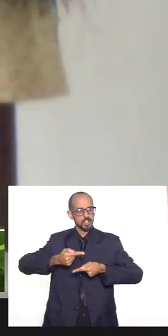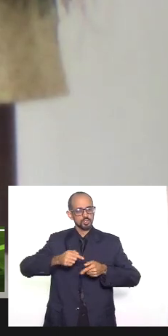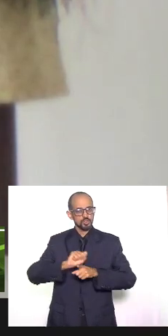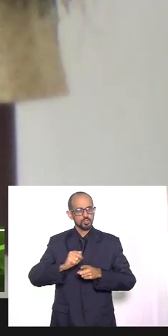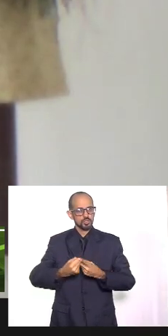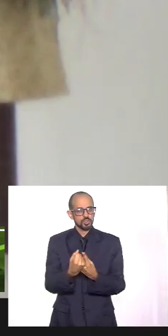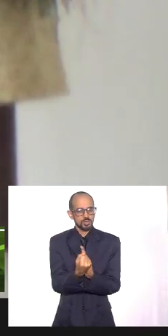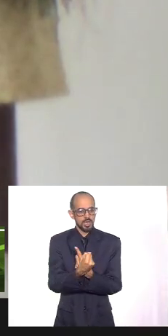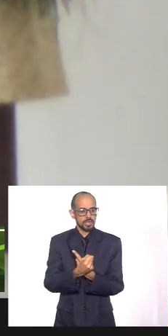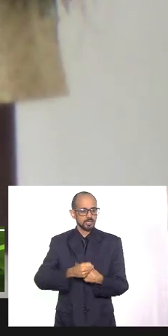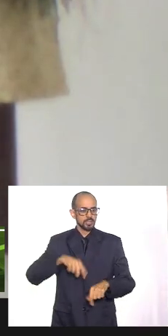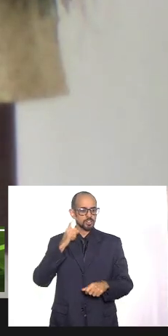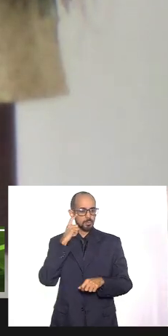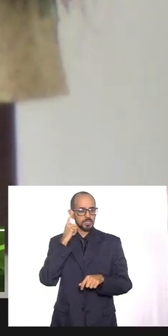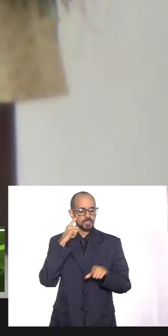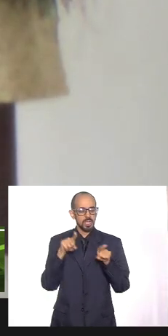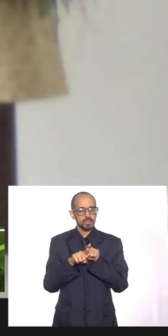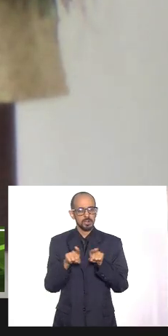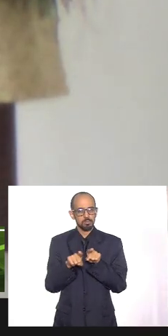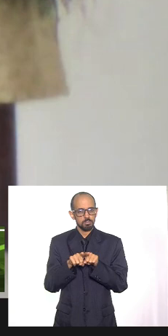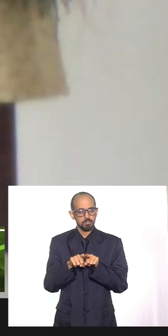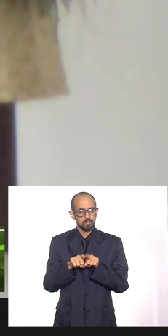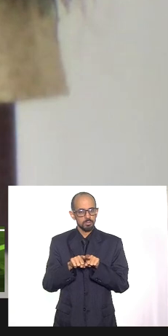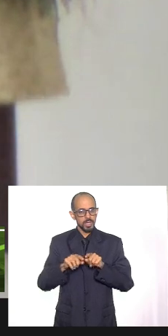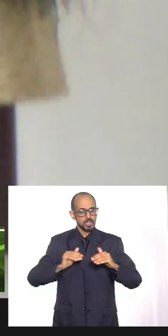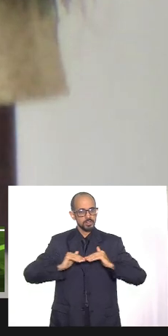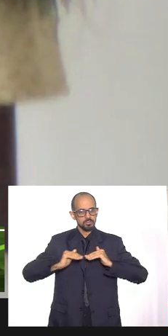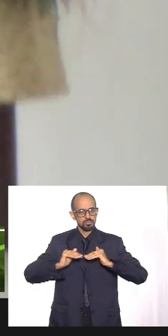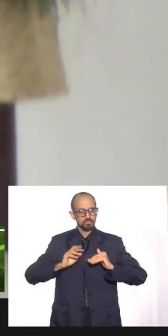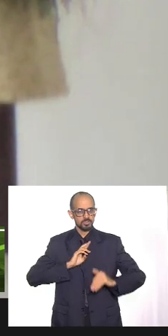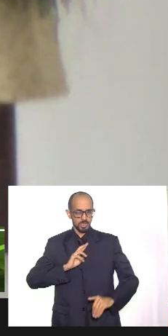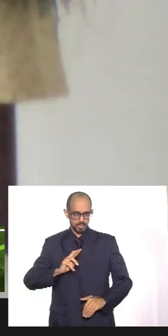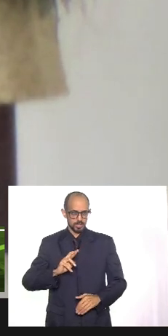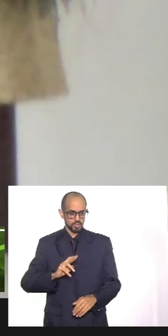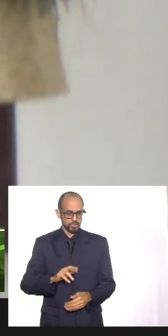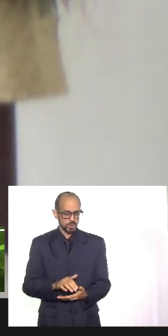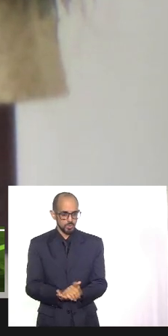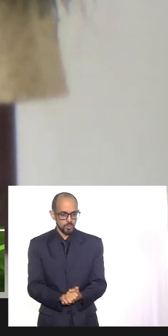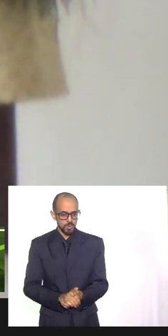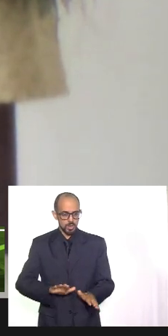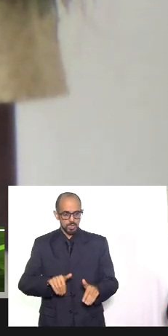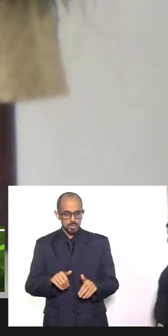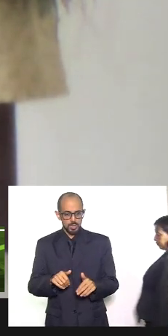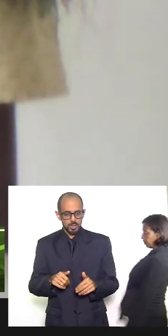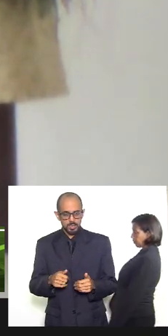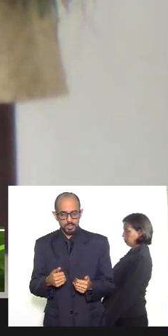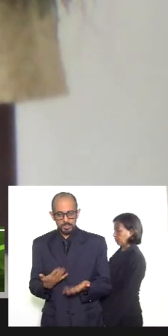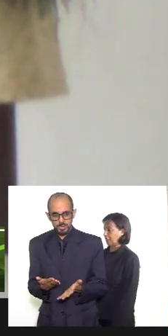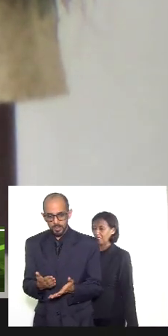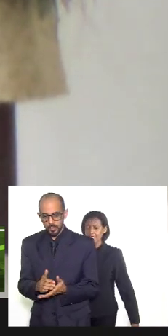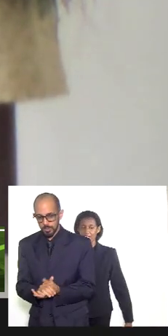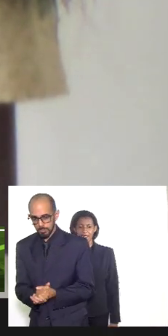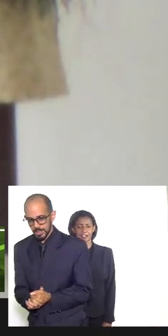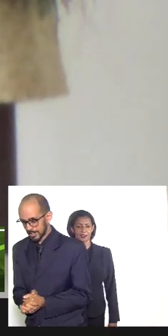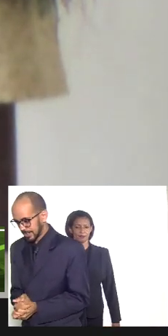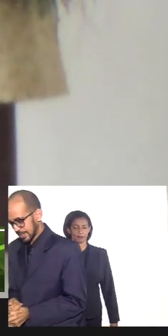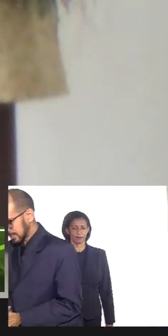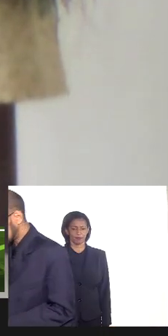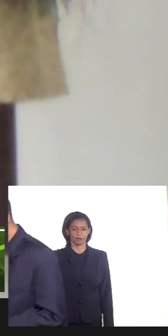de pensar a dinâmica religiosa. religiosa. o maniqueísmo, a dualidade,